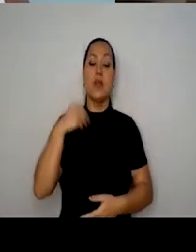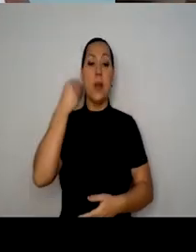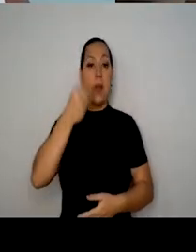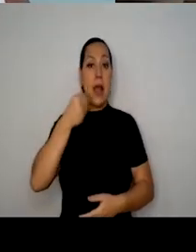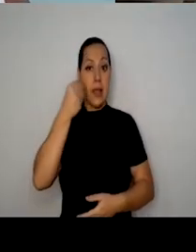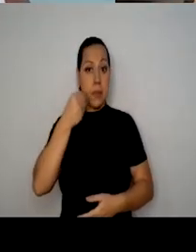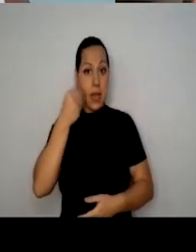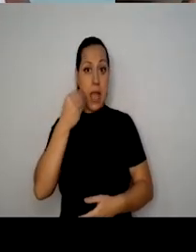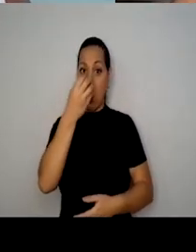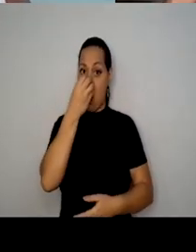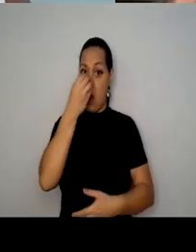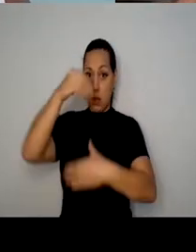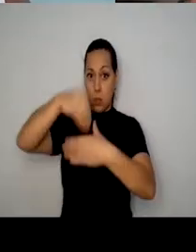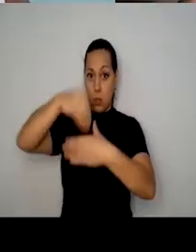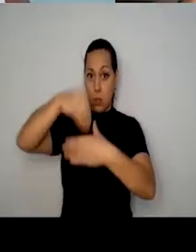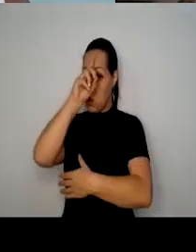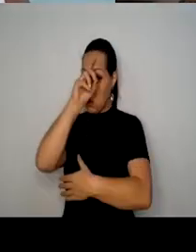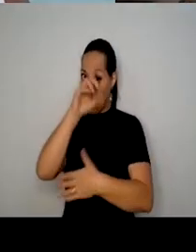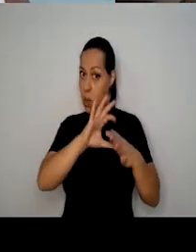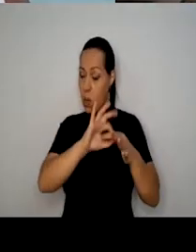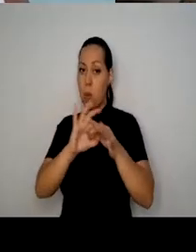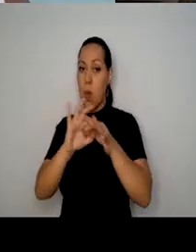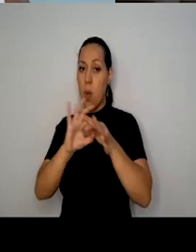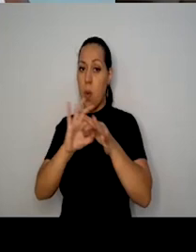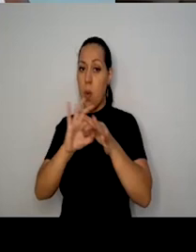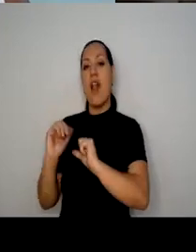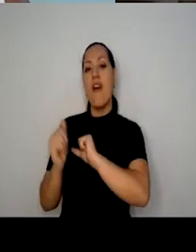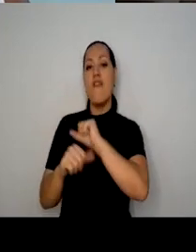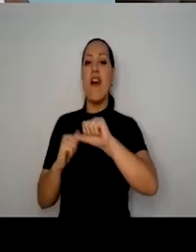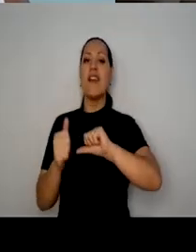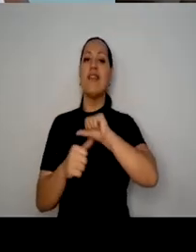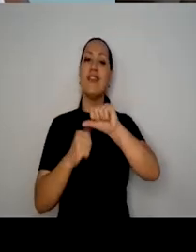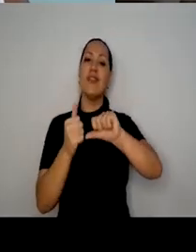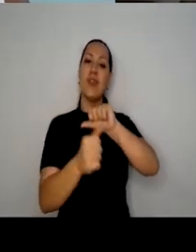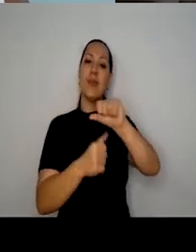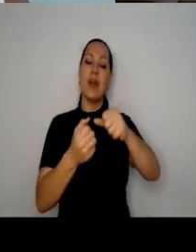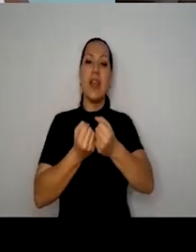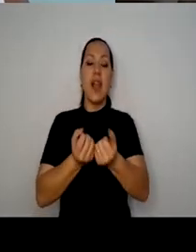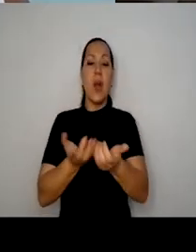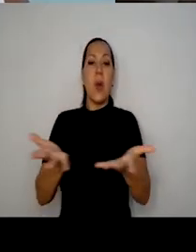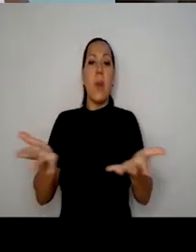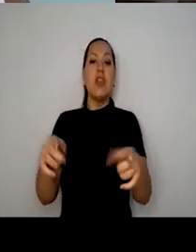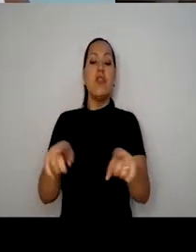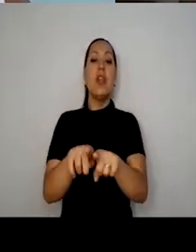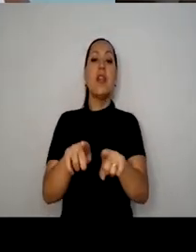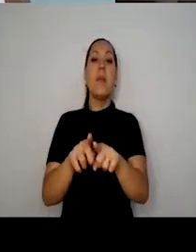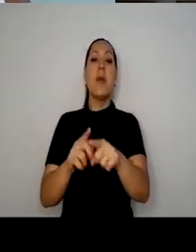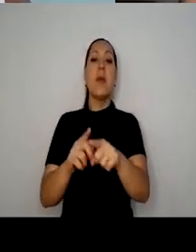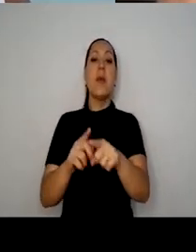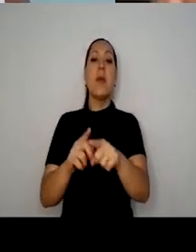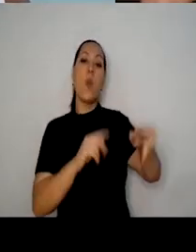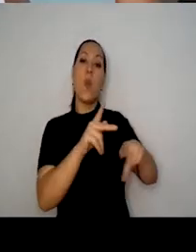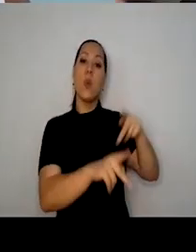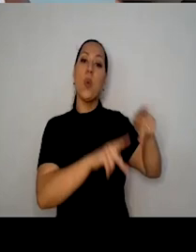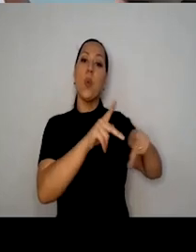hospitalar é ressignificada e ela é compartilhada também com outros públicos em